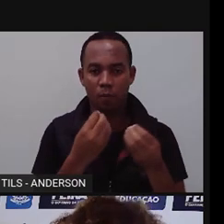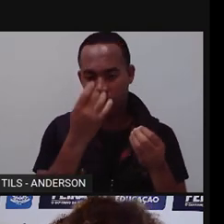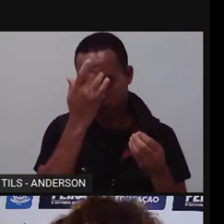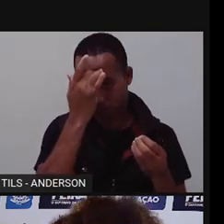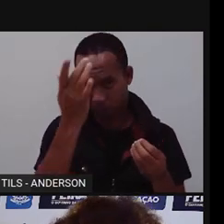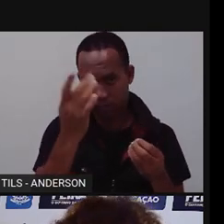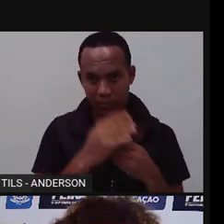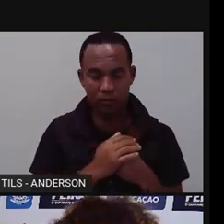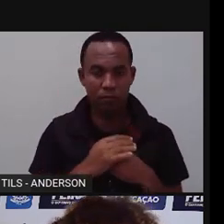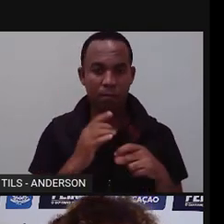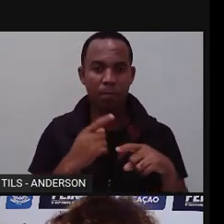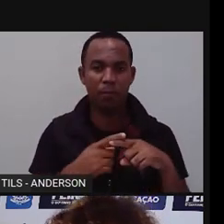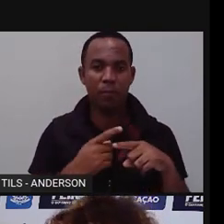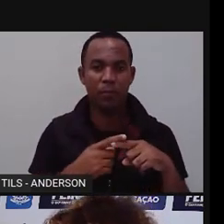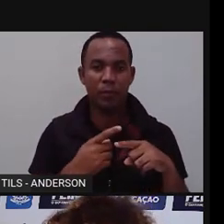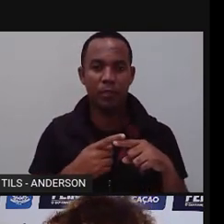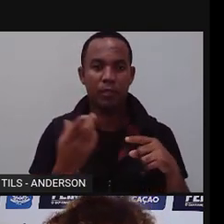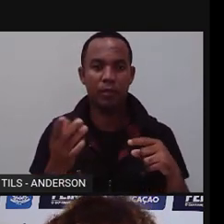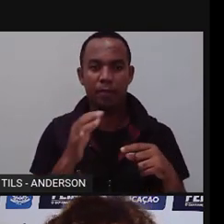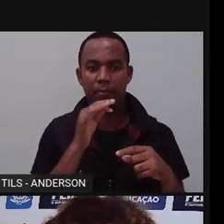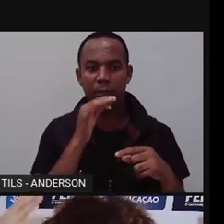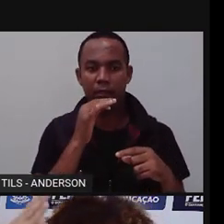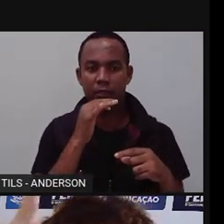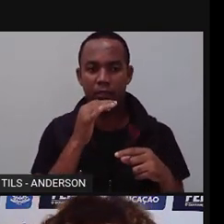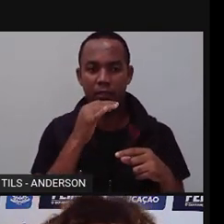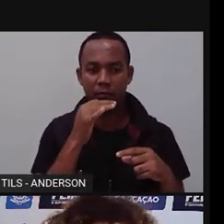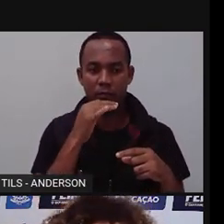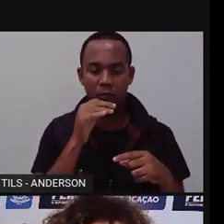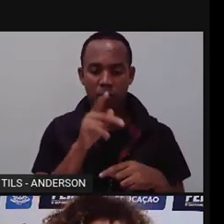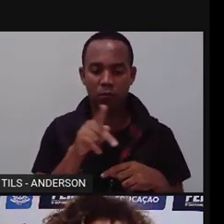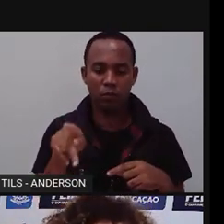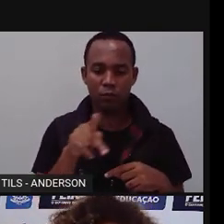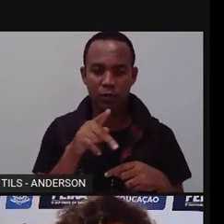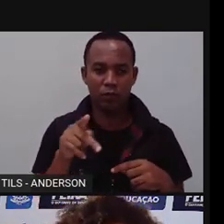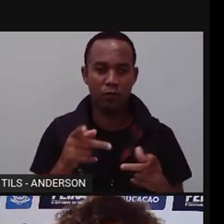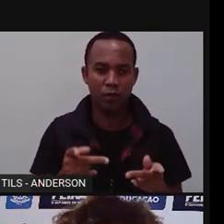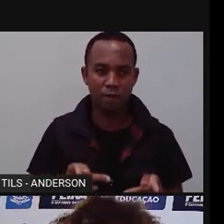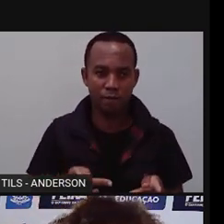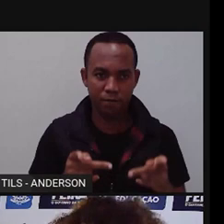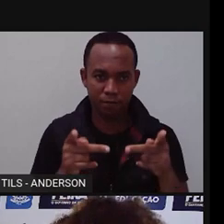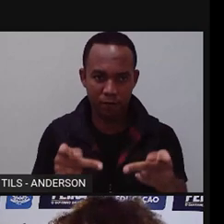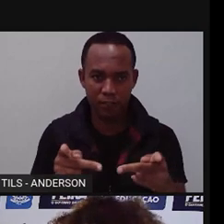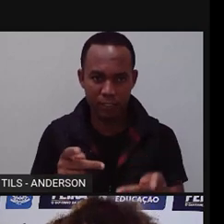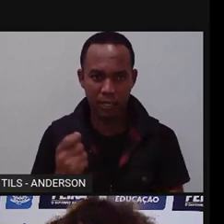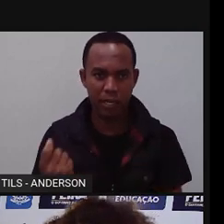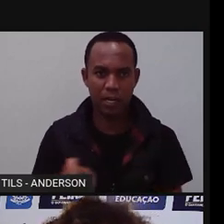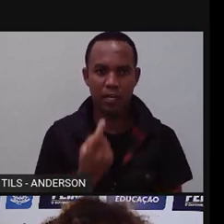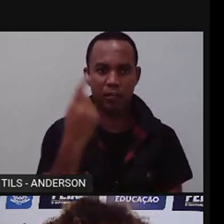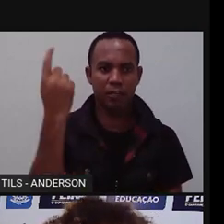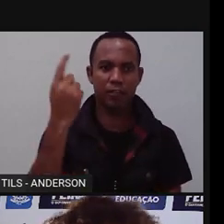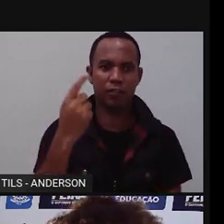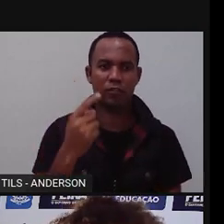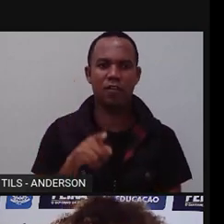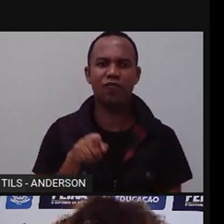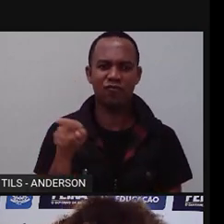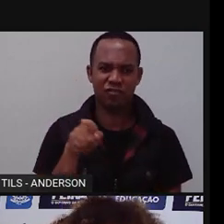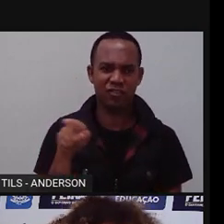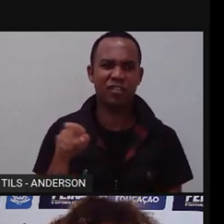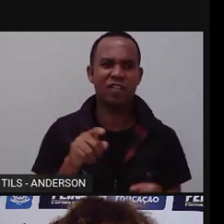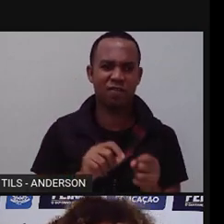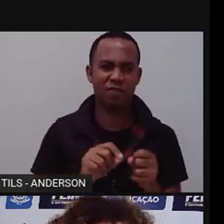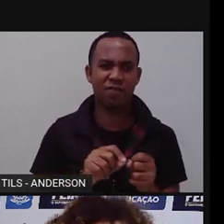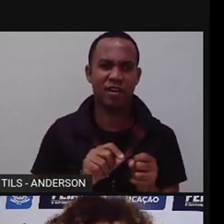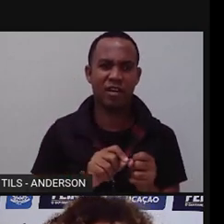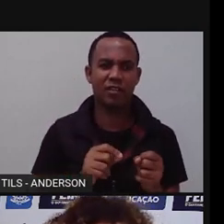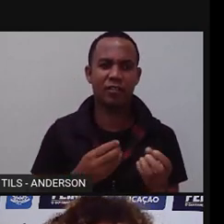compreender. Por quê? Se a Pró Maria, ela fosse visitar Anderson e eu ia dizer assim, ah, tô com preguiça de fazer a comida hoje. Então, a quem vai fazer é você.